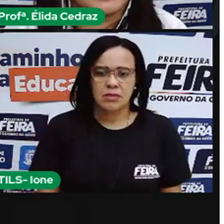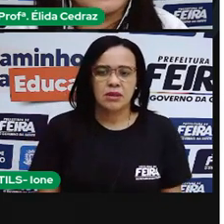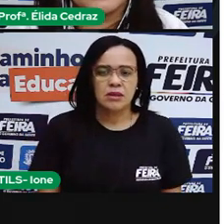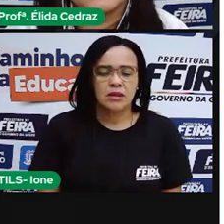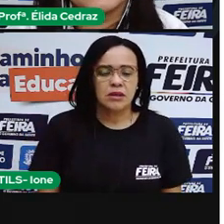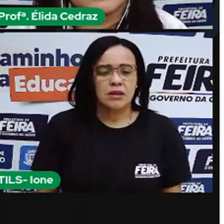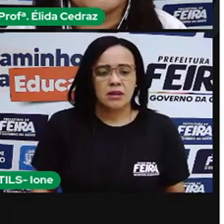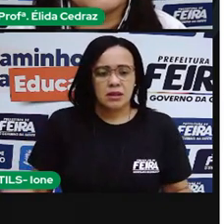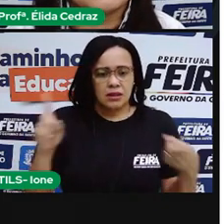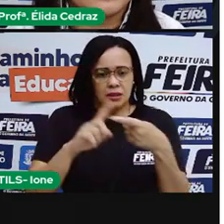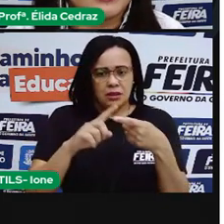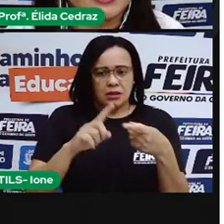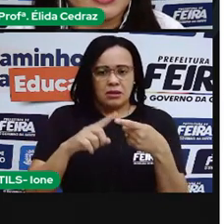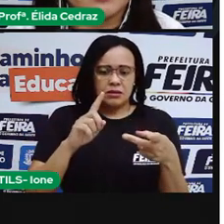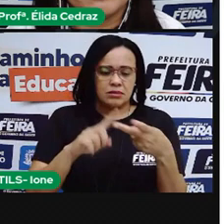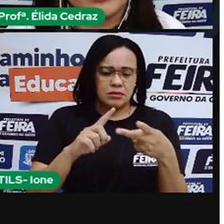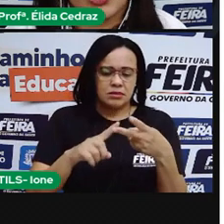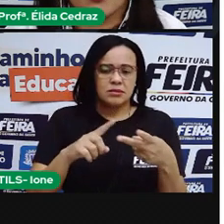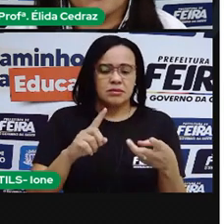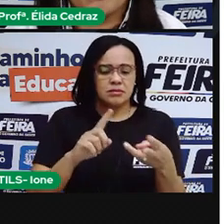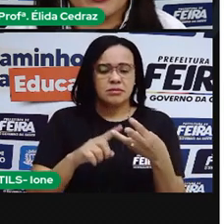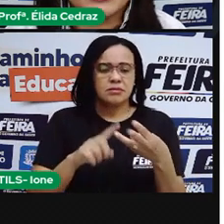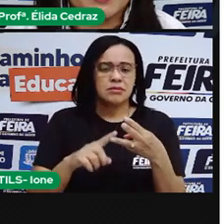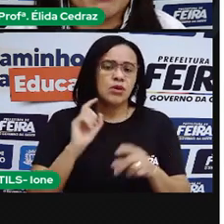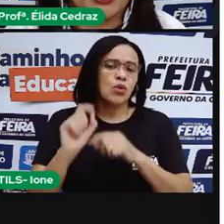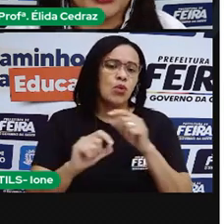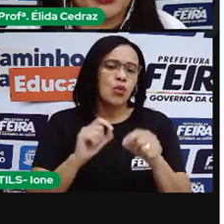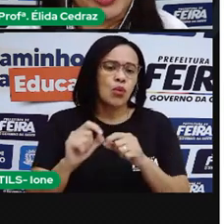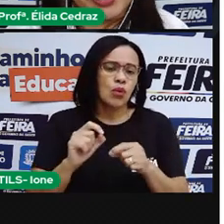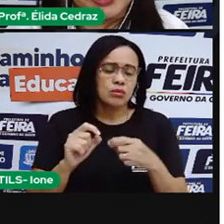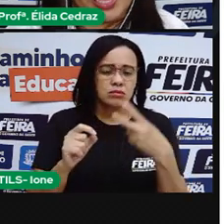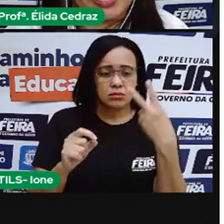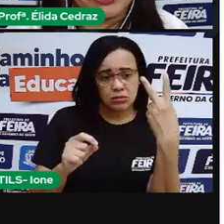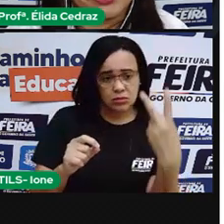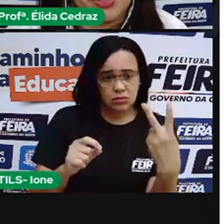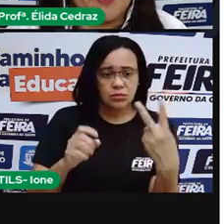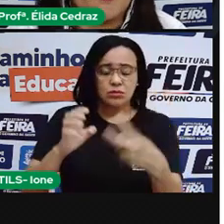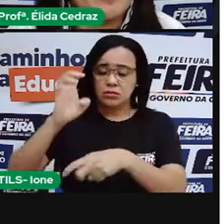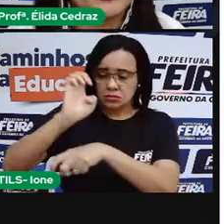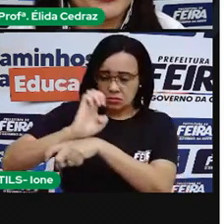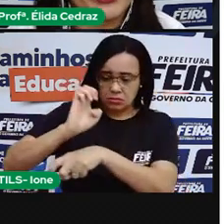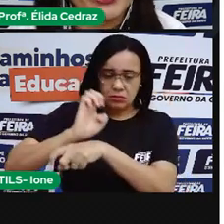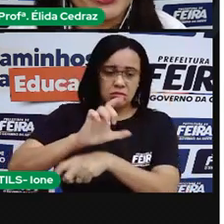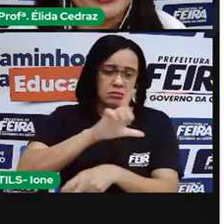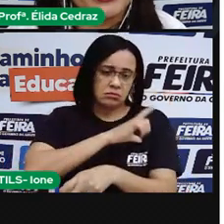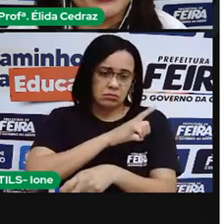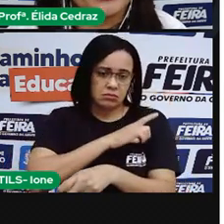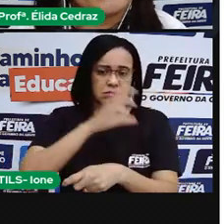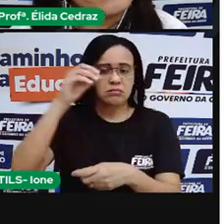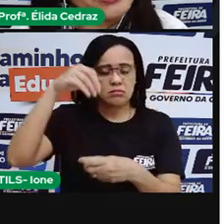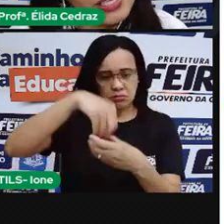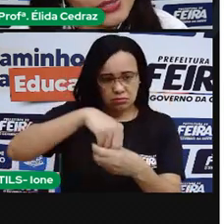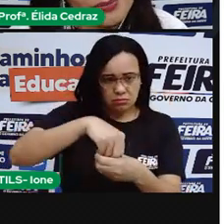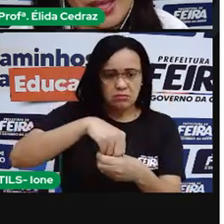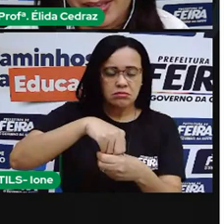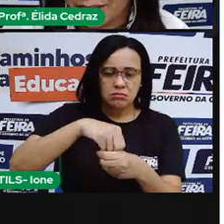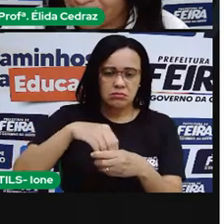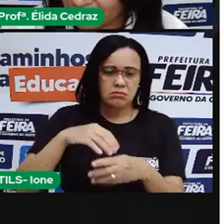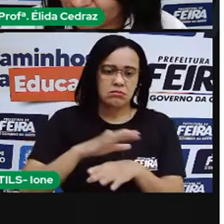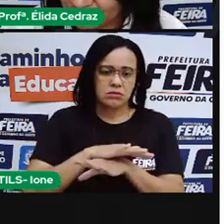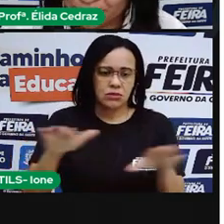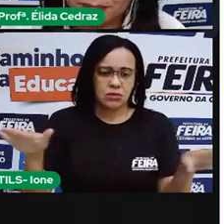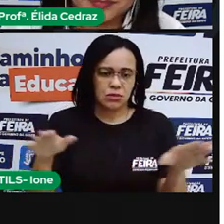Aqui nós temos Hidra, composta por dois estados, o Mato Grosso do Sul e o